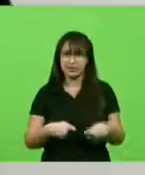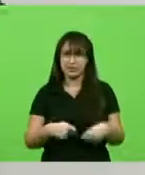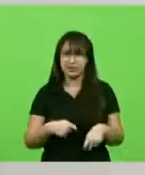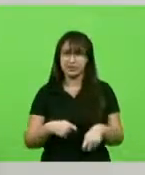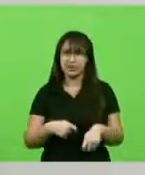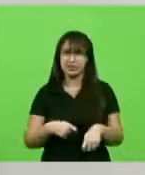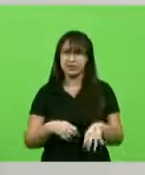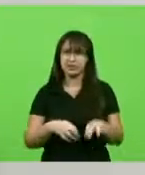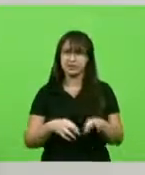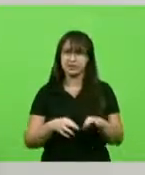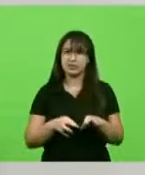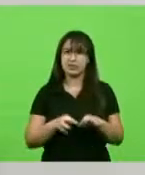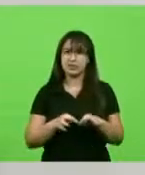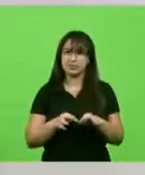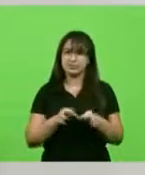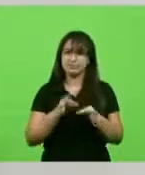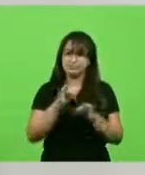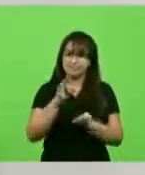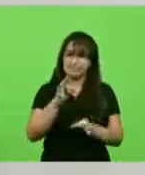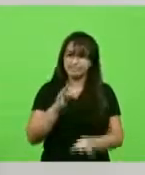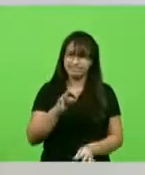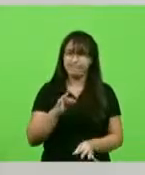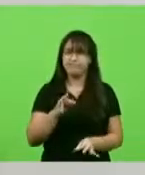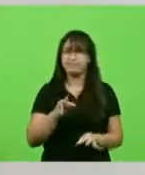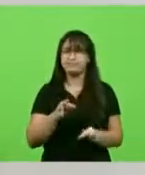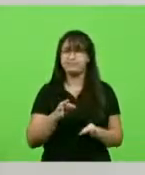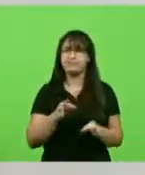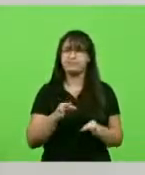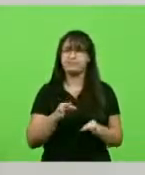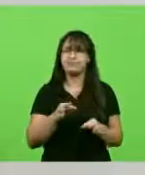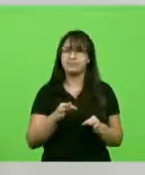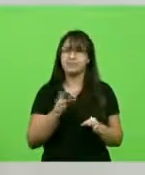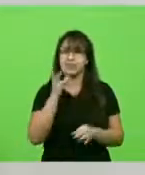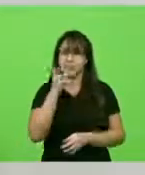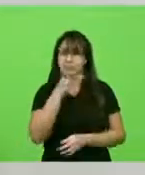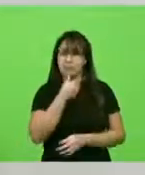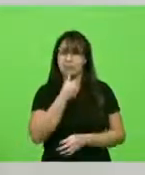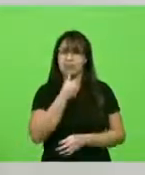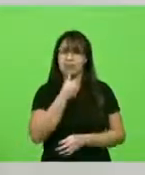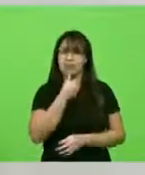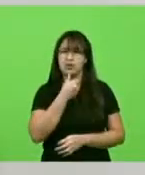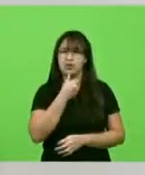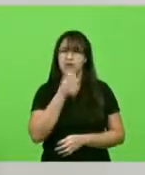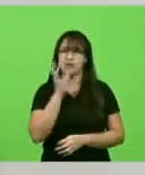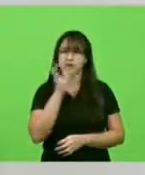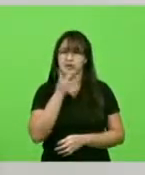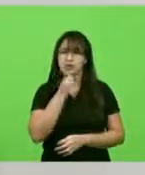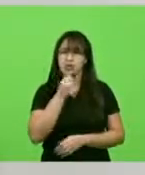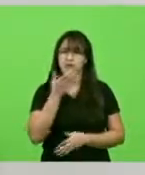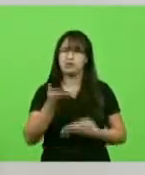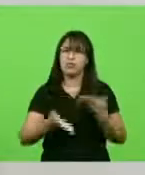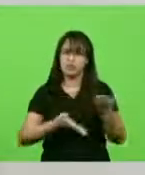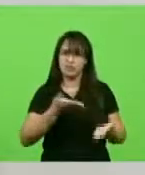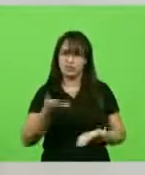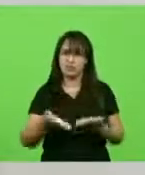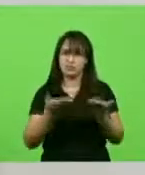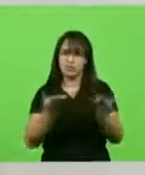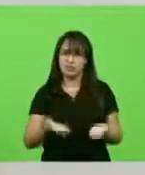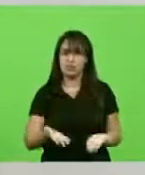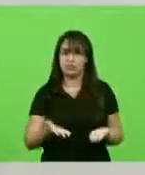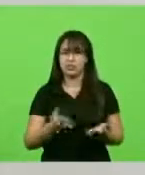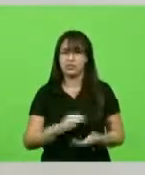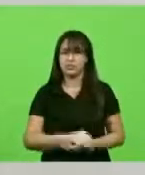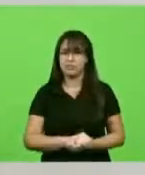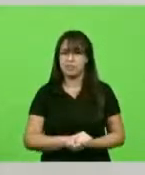muito tempo para imunizar a população. Não é porque não se queira vacinar, é que o mundo